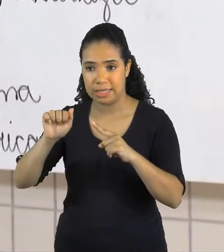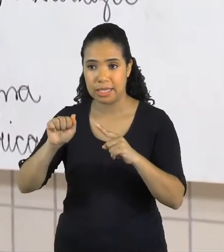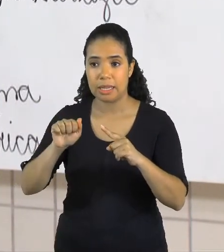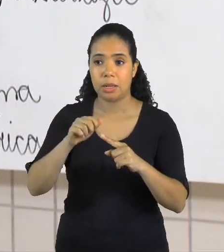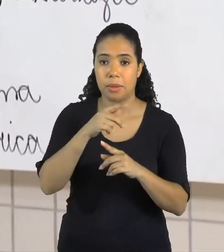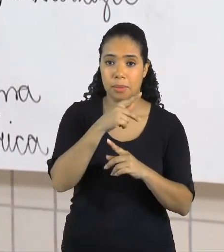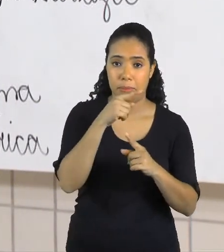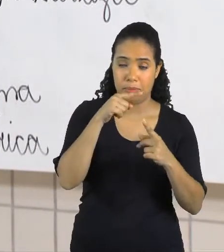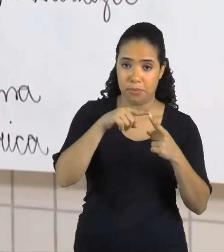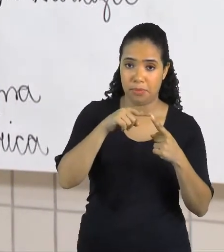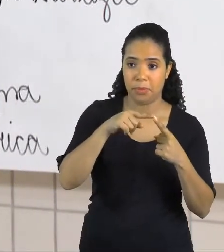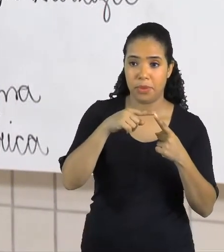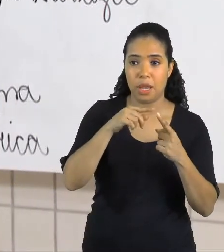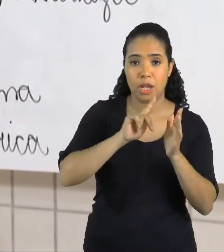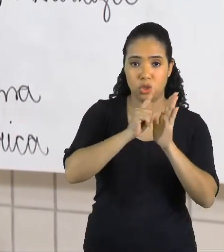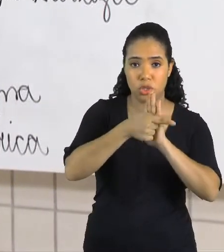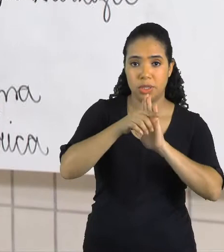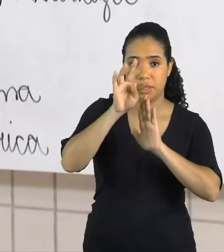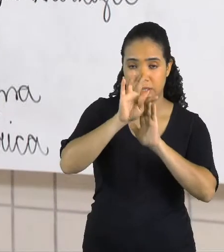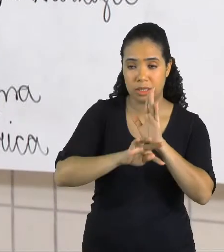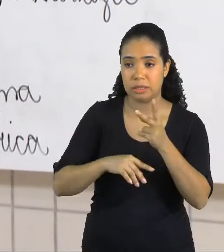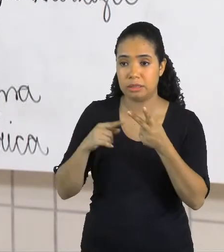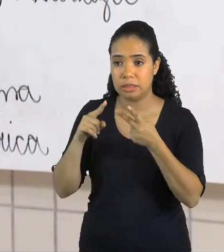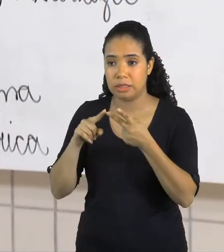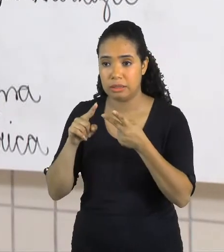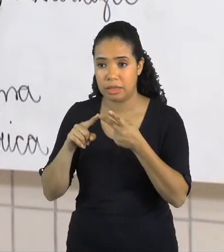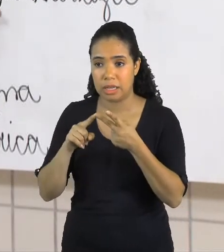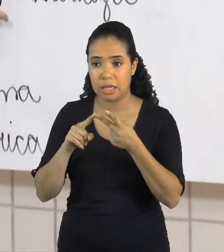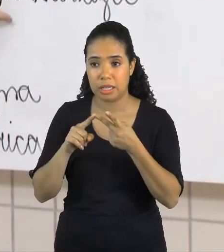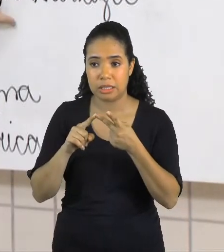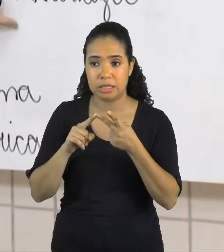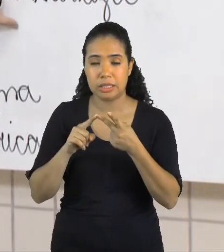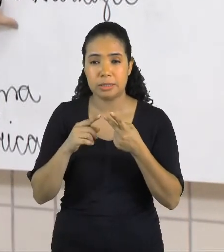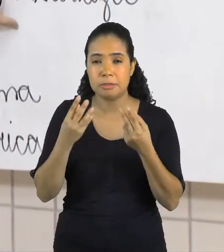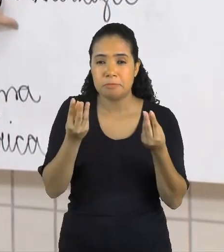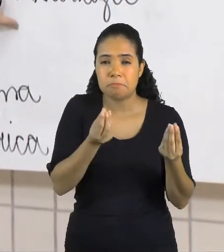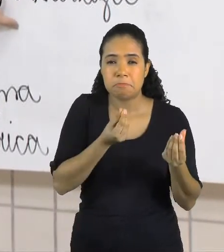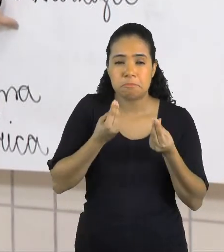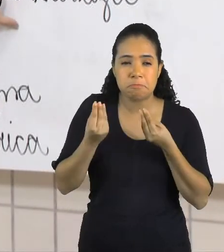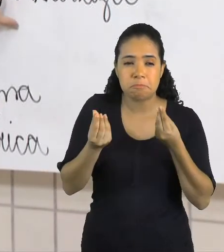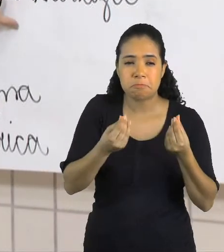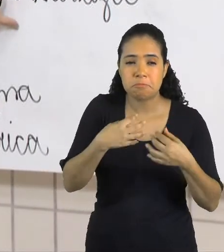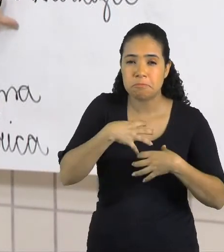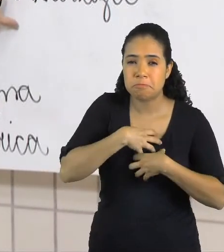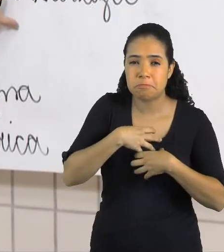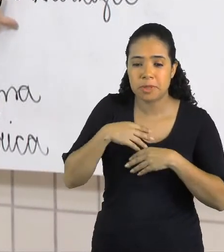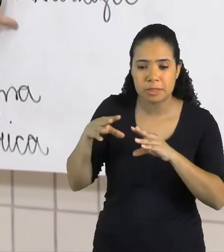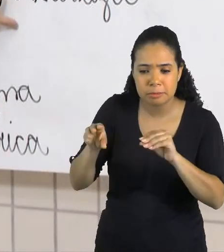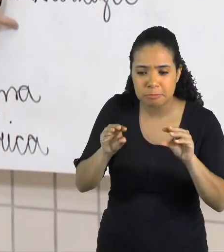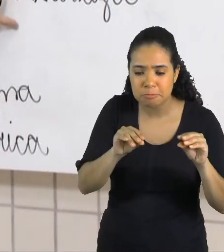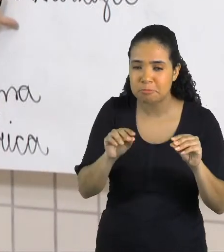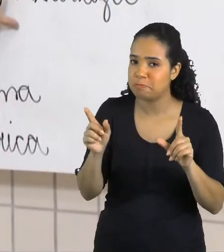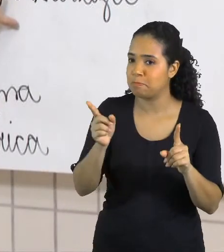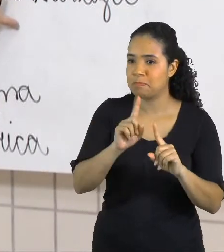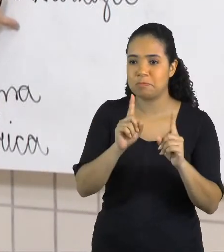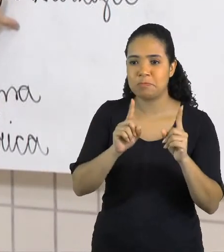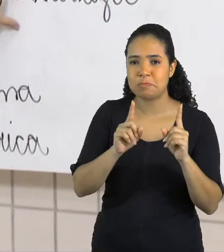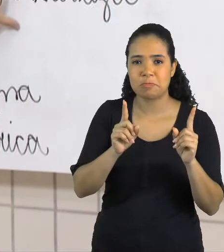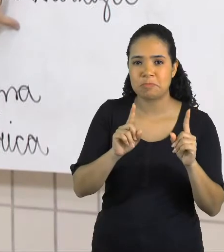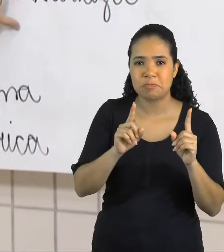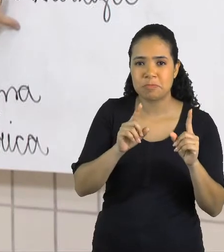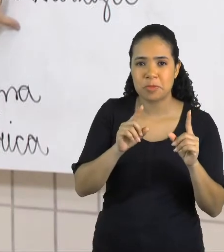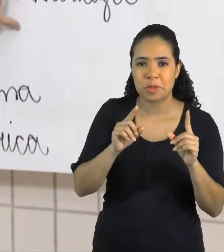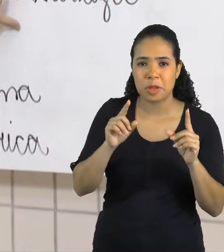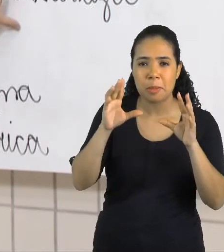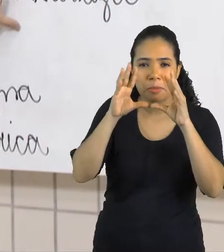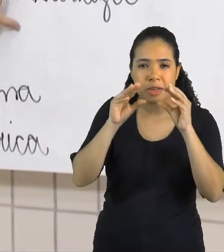é um gênero textual. A poesia é algo imaterial que nos sensibiliza. Eu encontro poesia na natureza, em uma